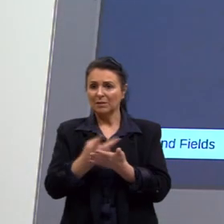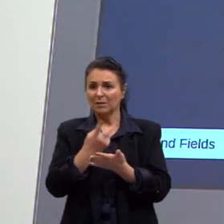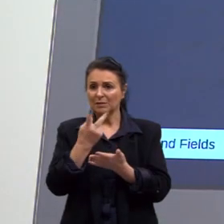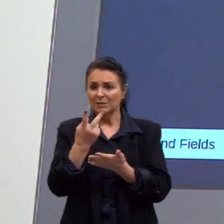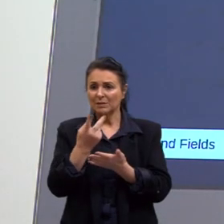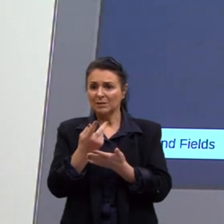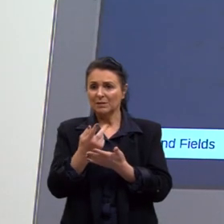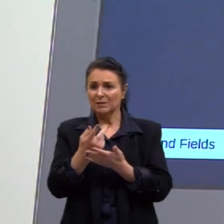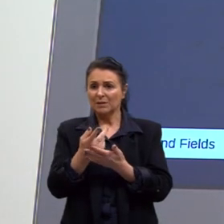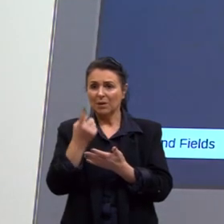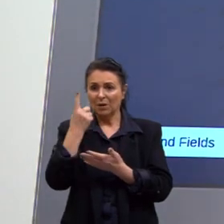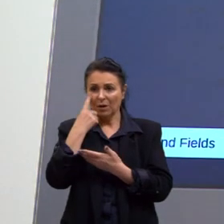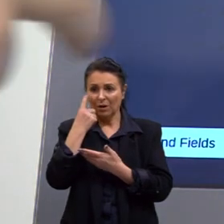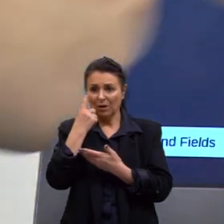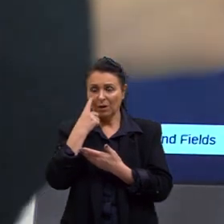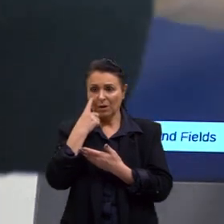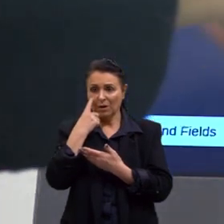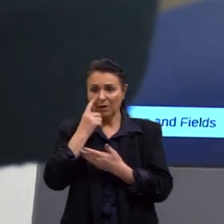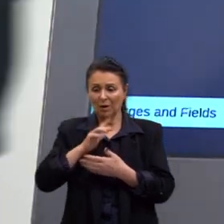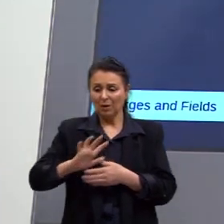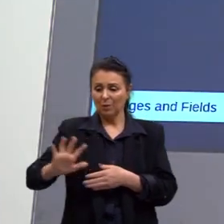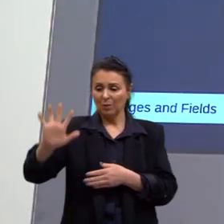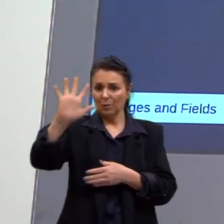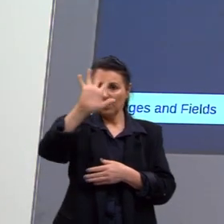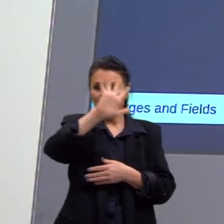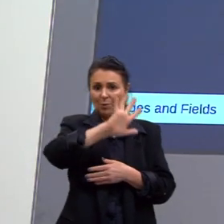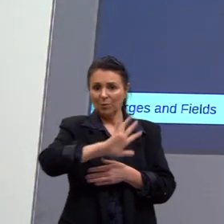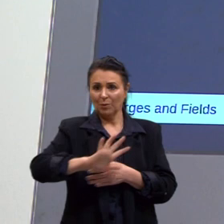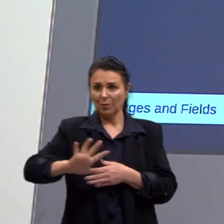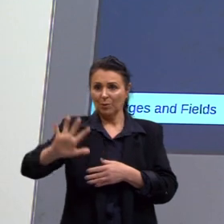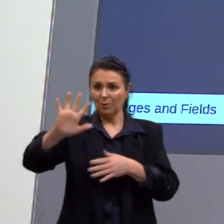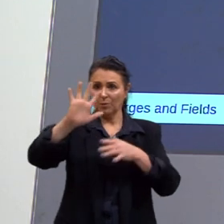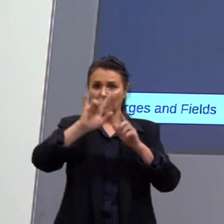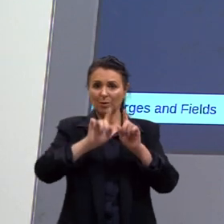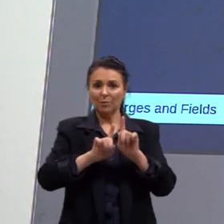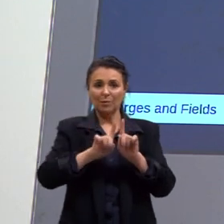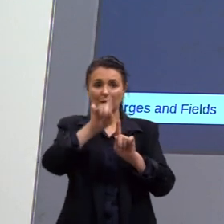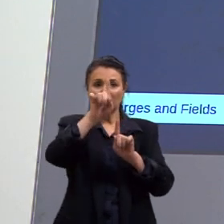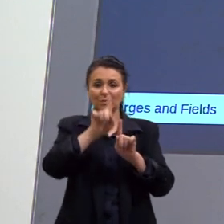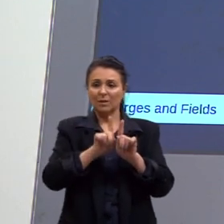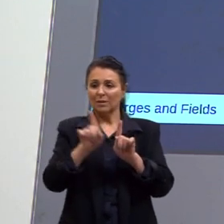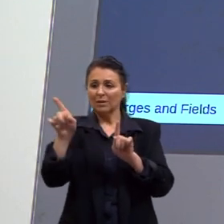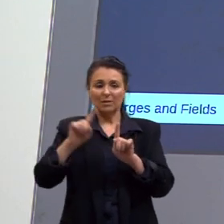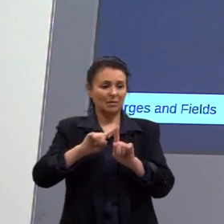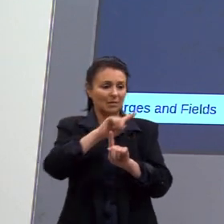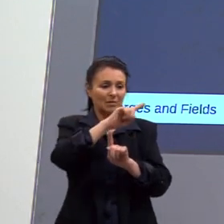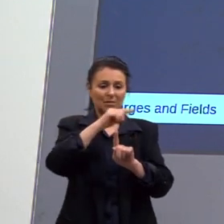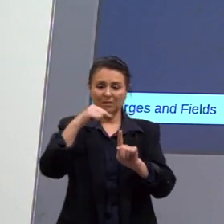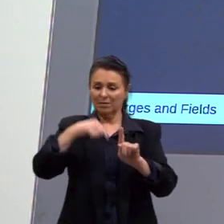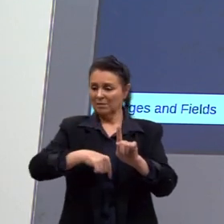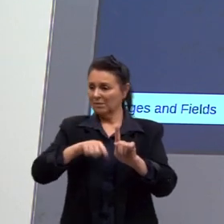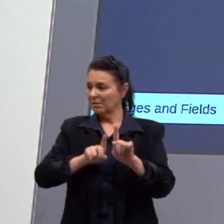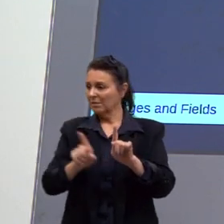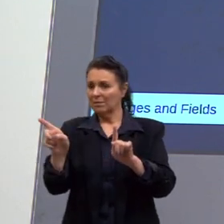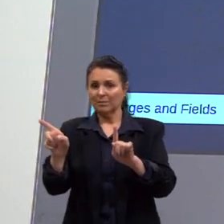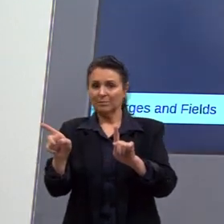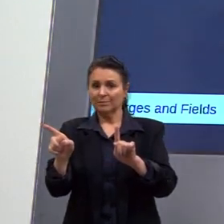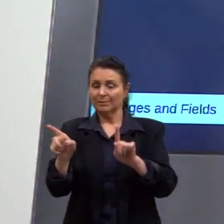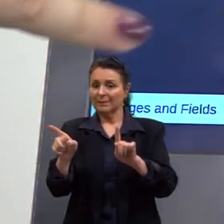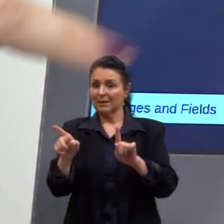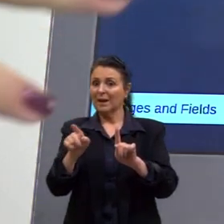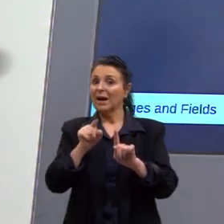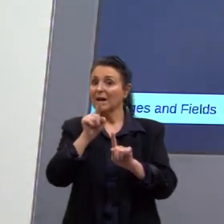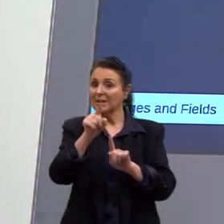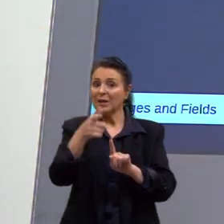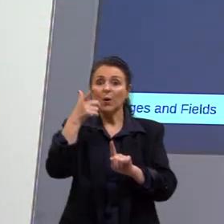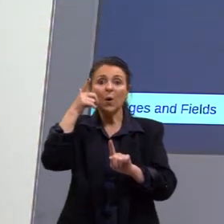O que aconteceu? Gerou um campo elétrico aqui, várias flechinhas. Claro que esse campo elétrico é invisível, mas aqui a gente